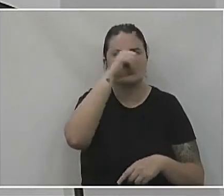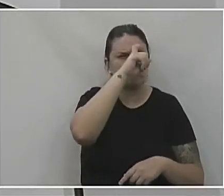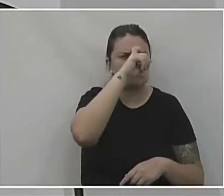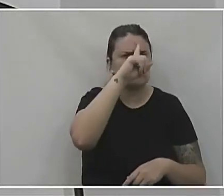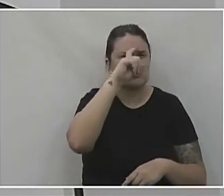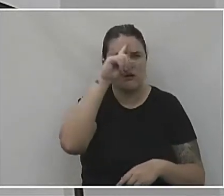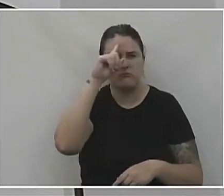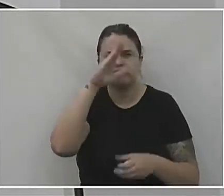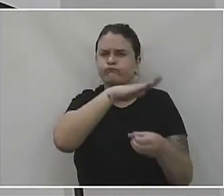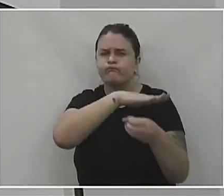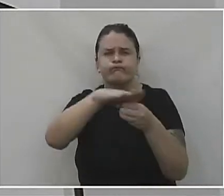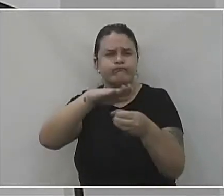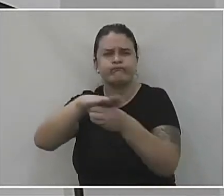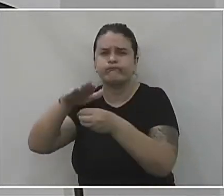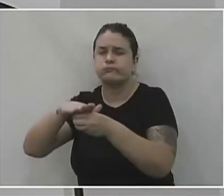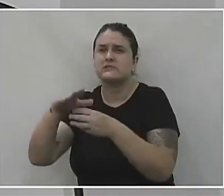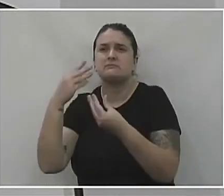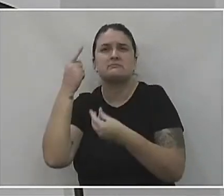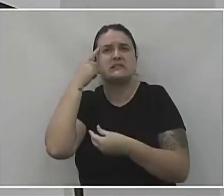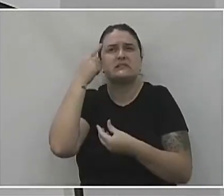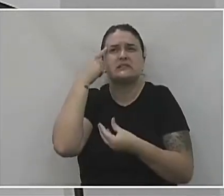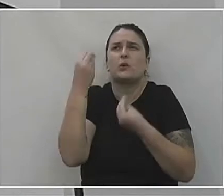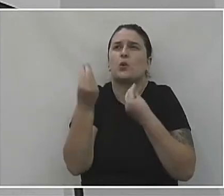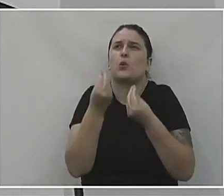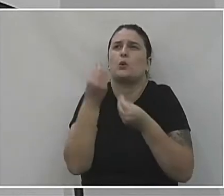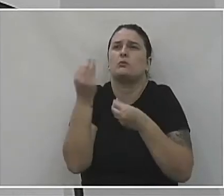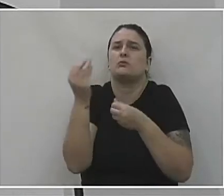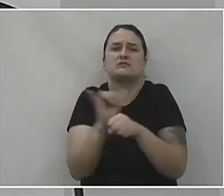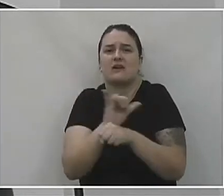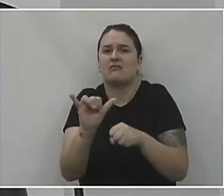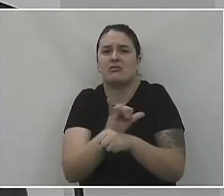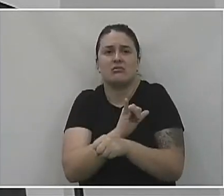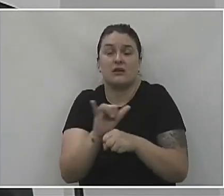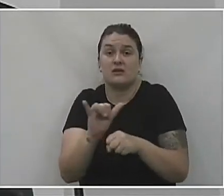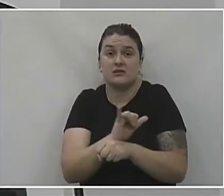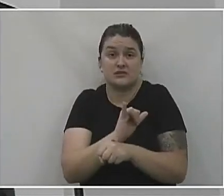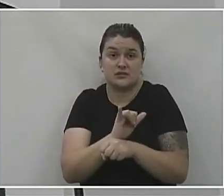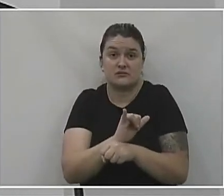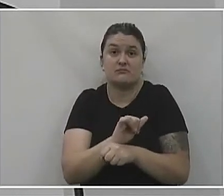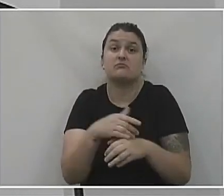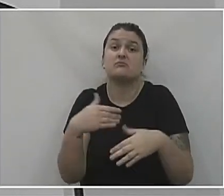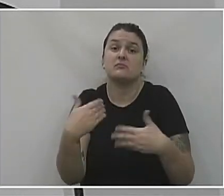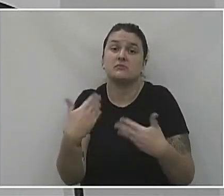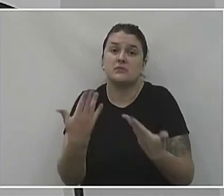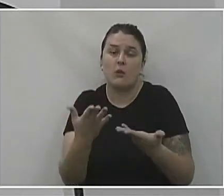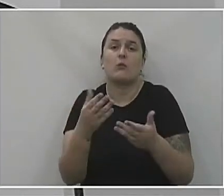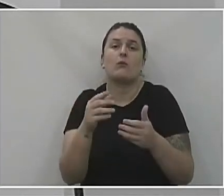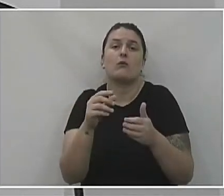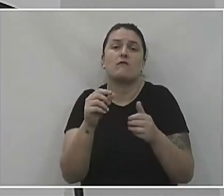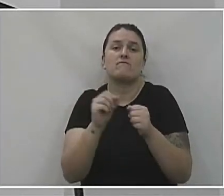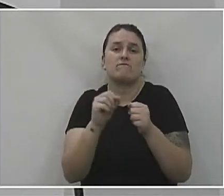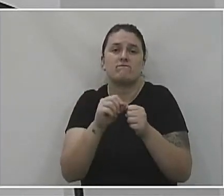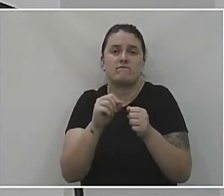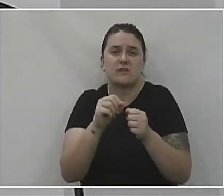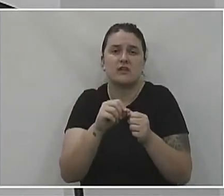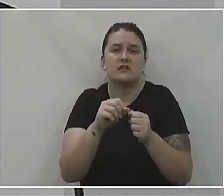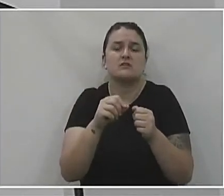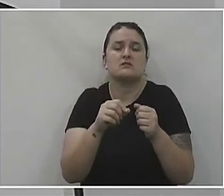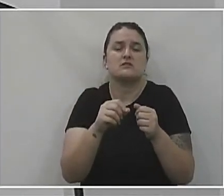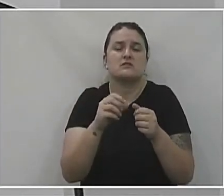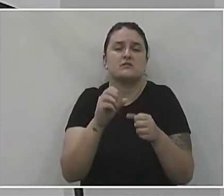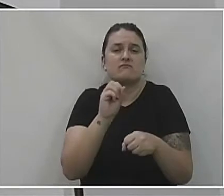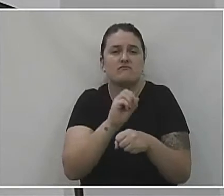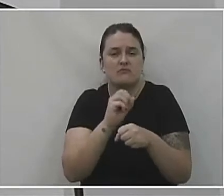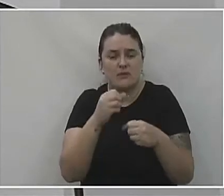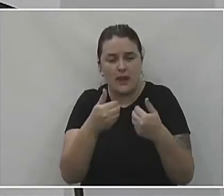nos hospitais. Então, a gente tinha que, de alguma forma, absorver esses pacientes para que eles não sofressem mais